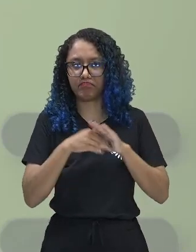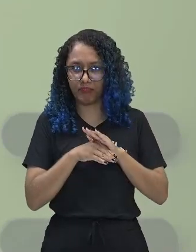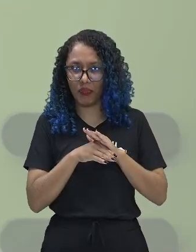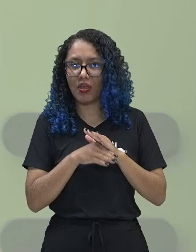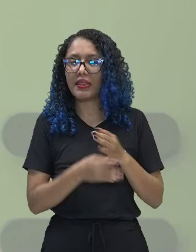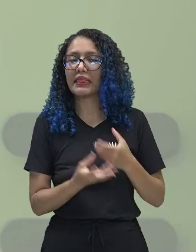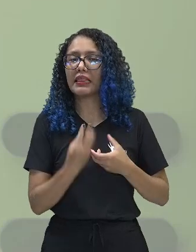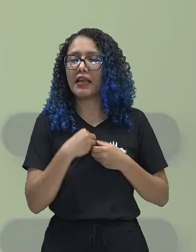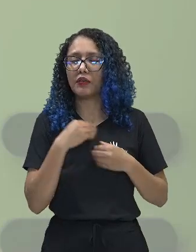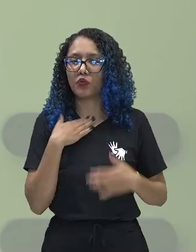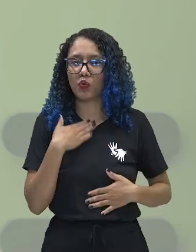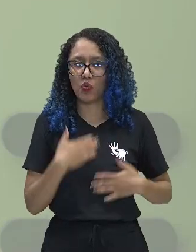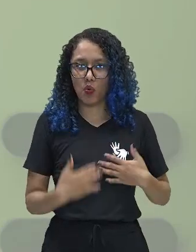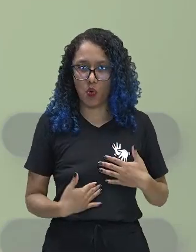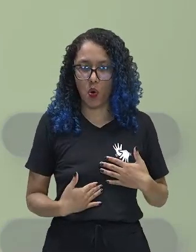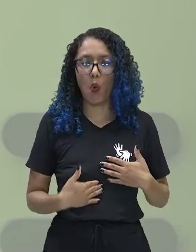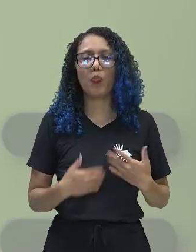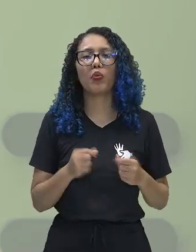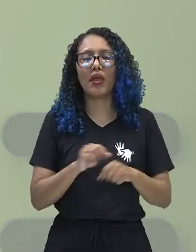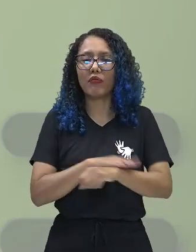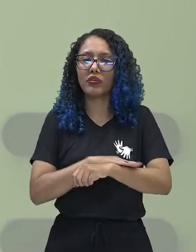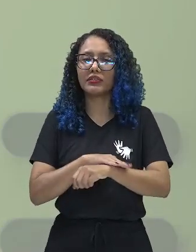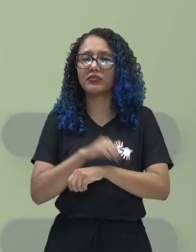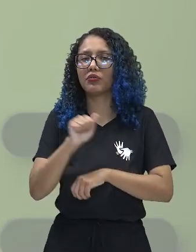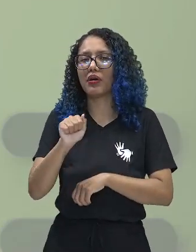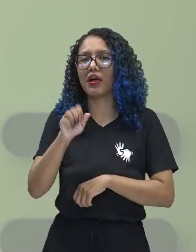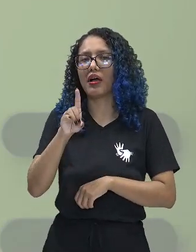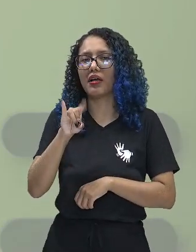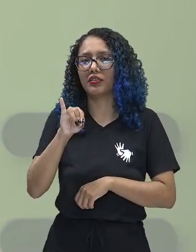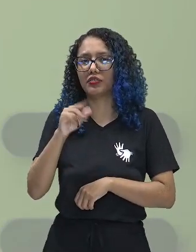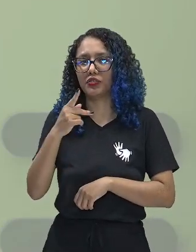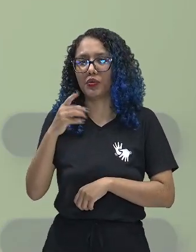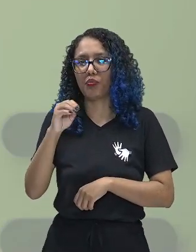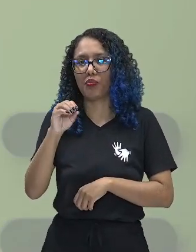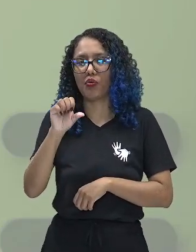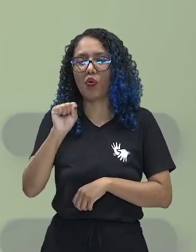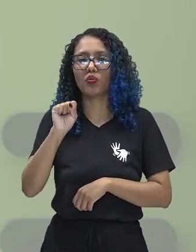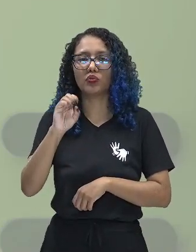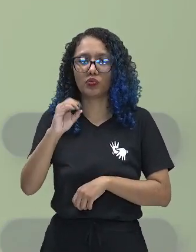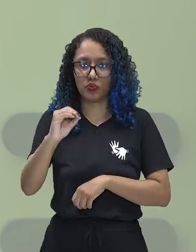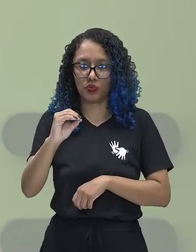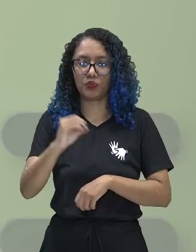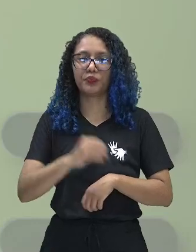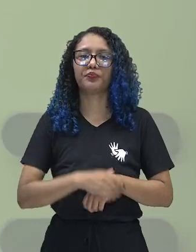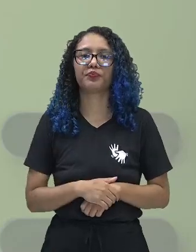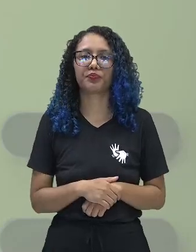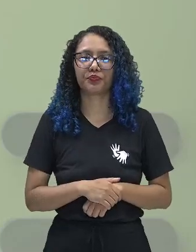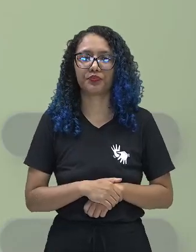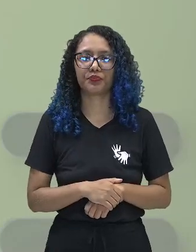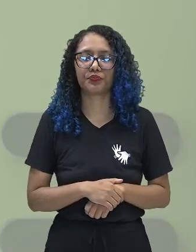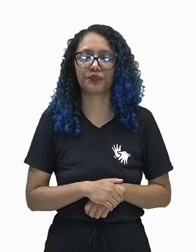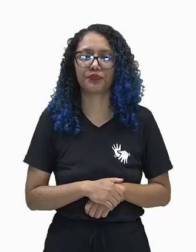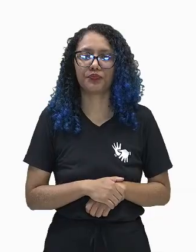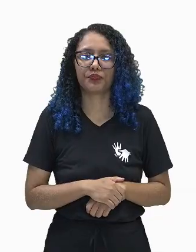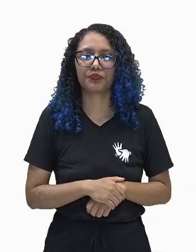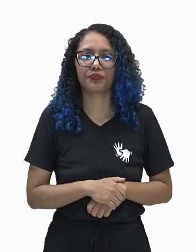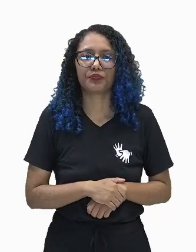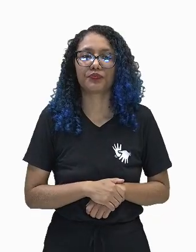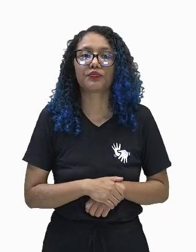tecido adiposo no nosso corpo, o corpo humano, por exemplo. A composição química